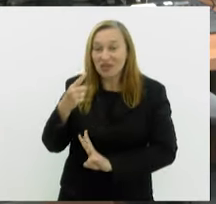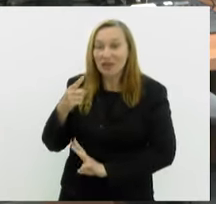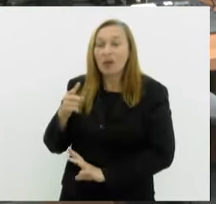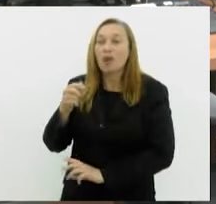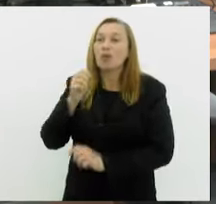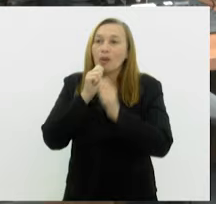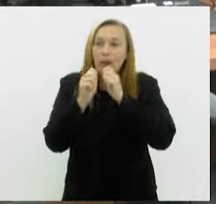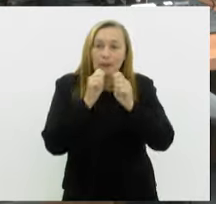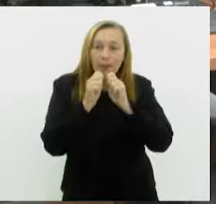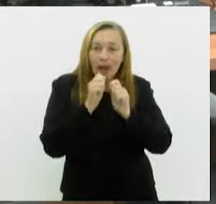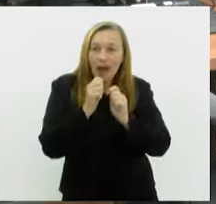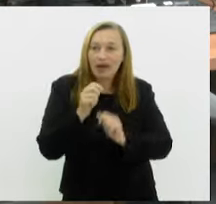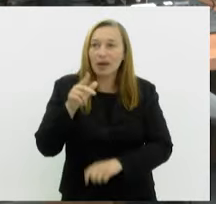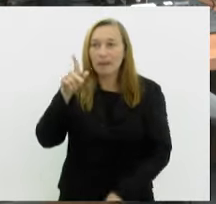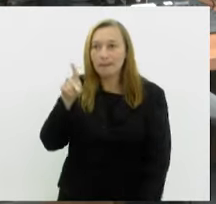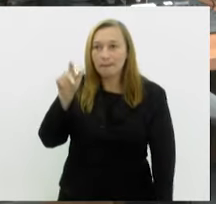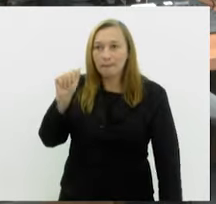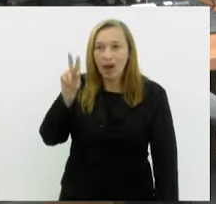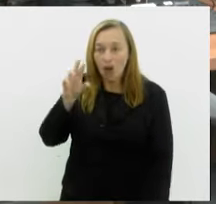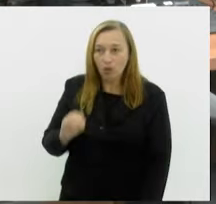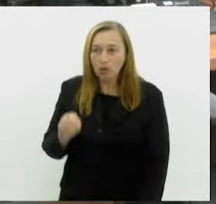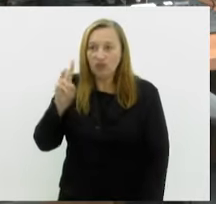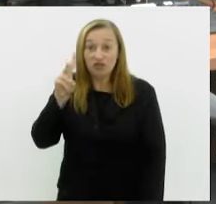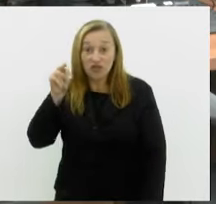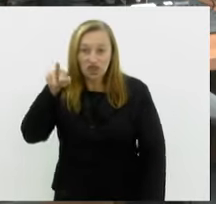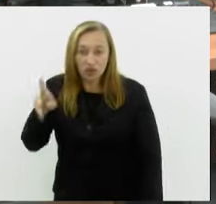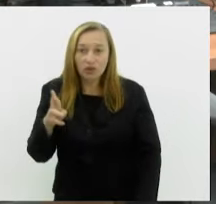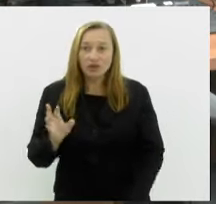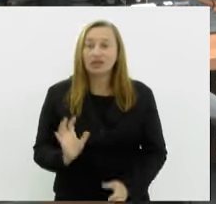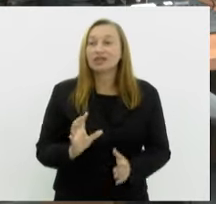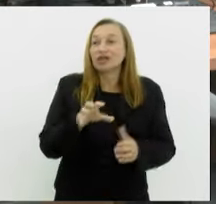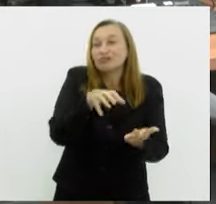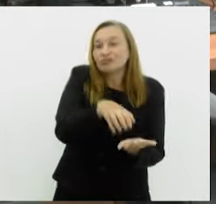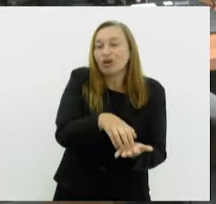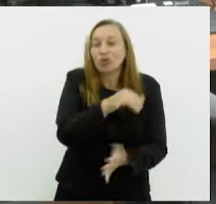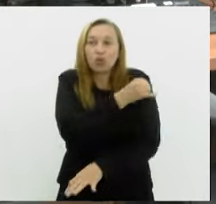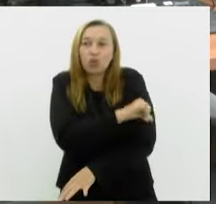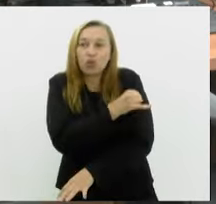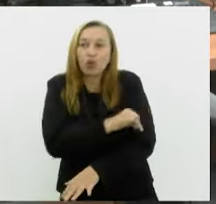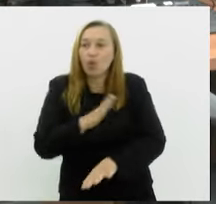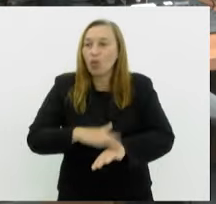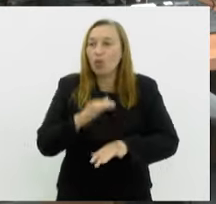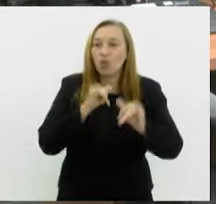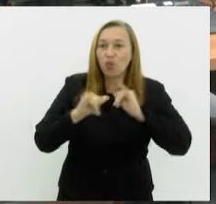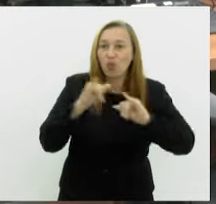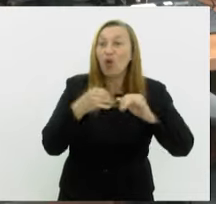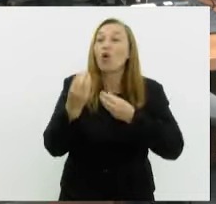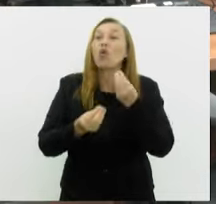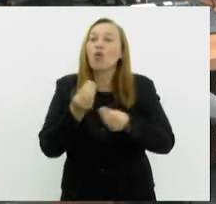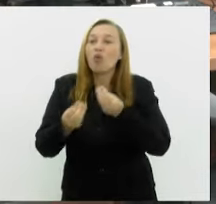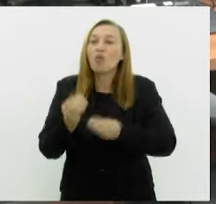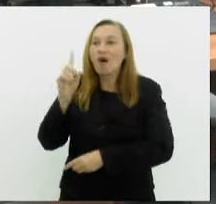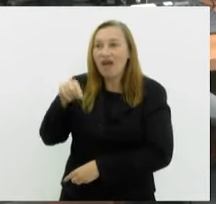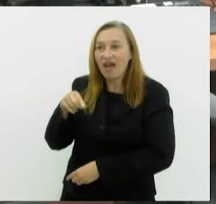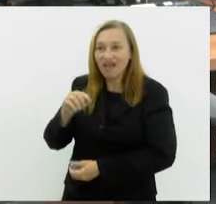Vitor Viviani, que está aqui no centro do Rio e tem mais informações sobre esse passeio. Como é que funciona, PV?